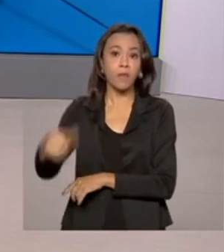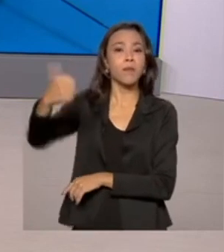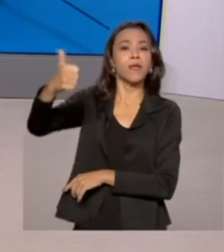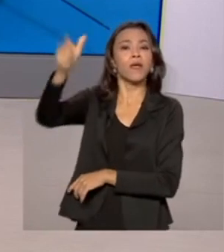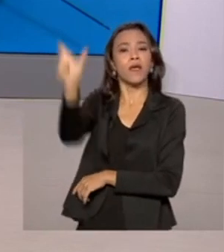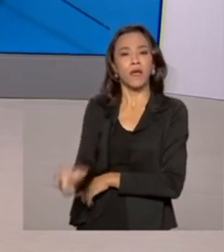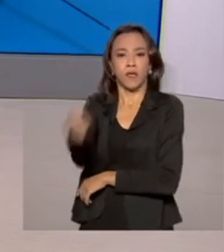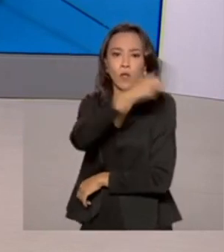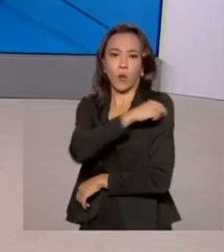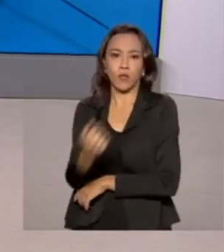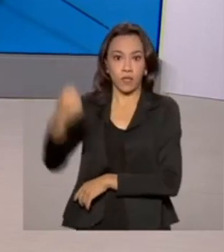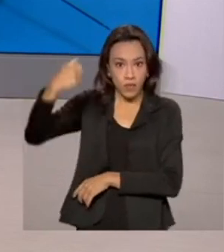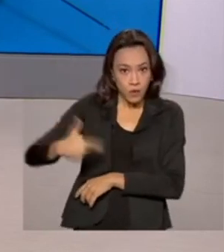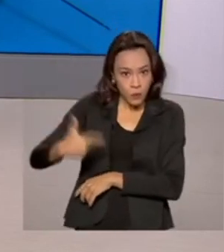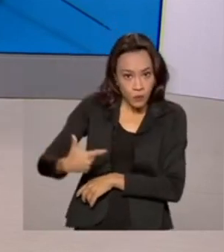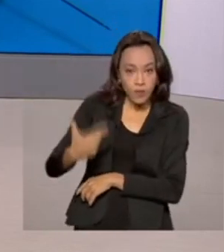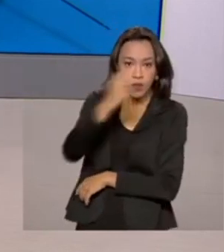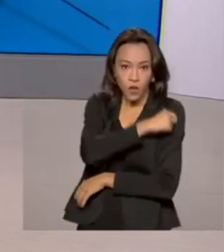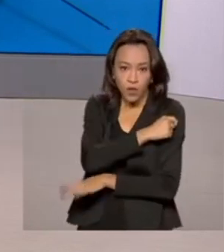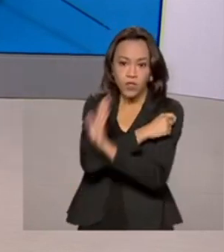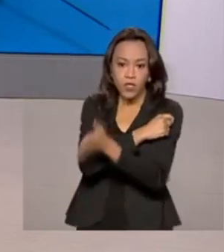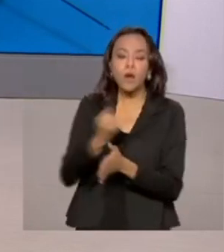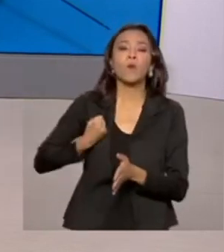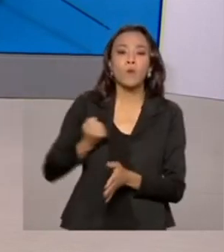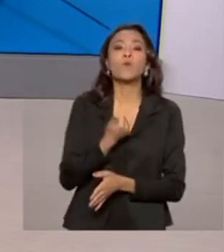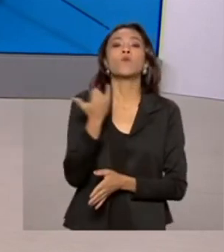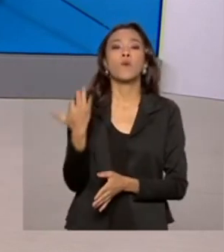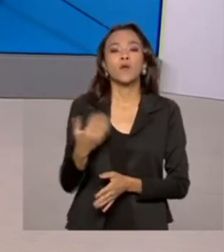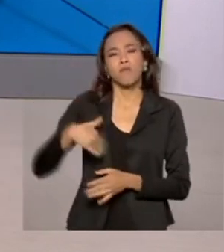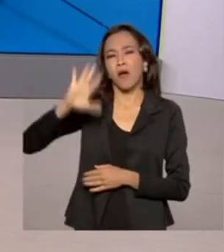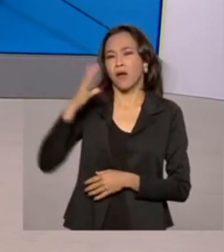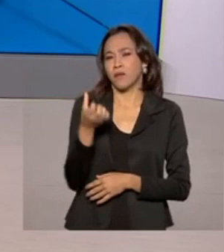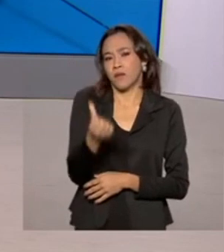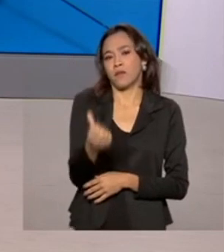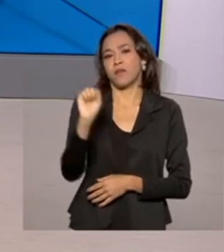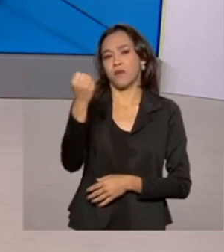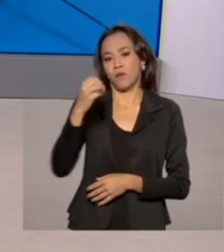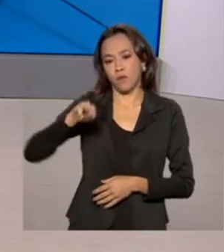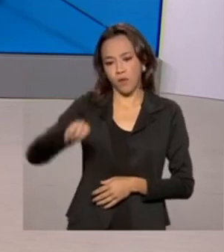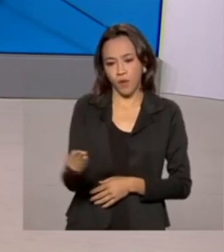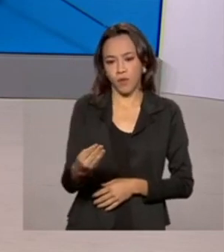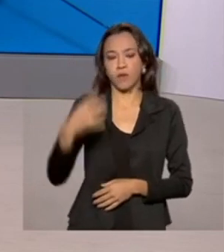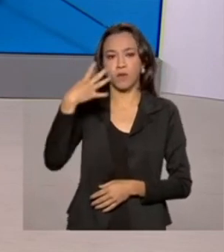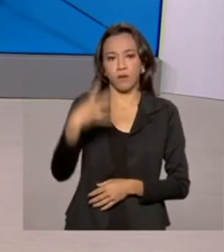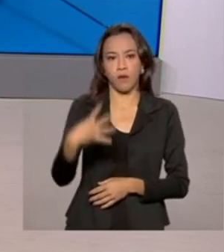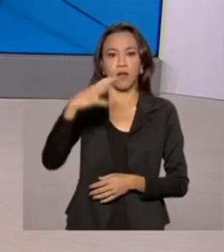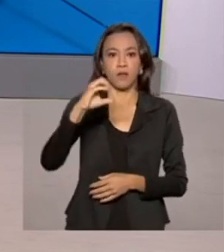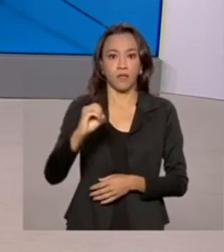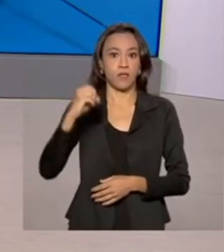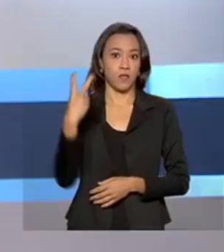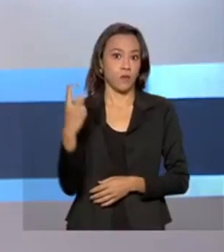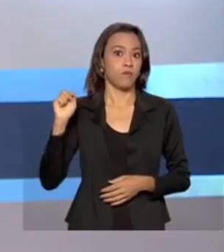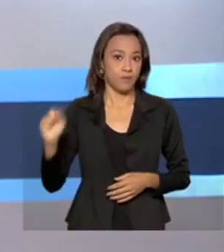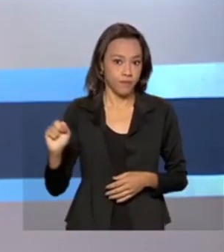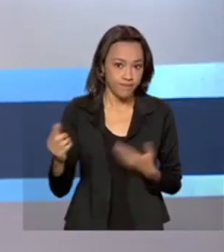e o número de brasileiros que tomaram a segunda dose ou a dose única ultrapassa 68 milhões 402